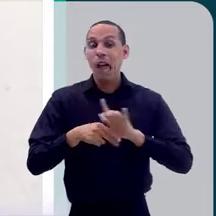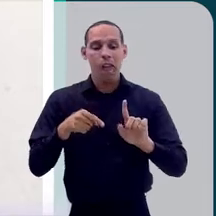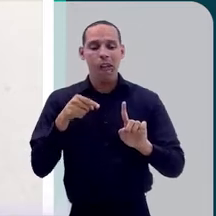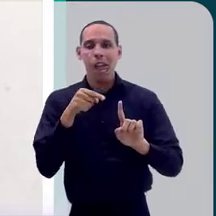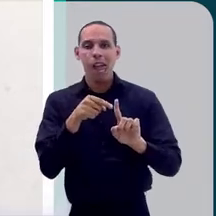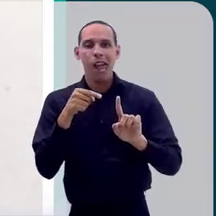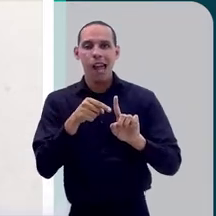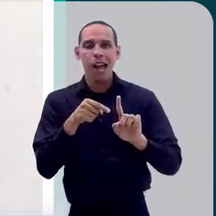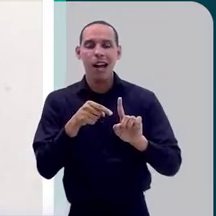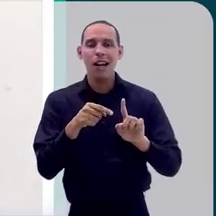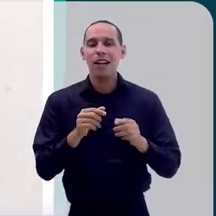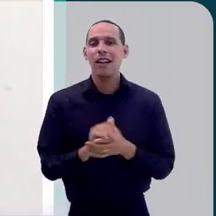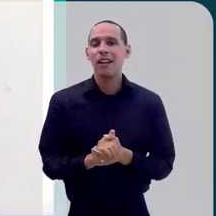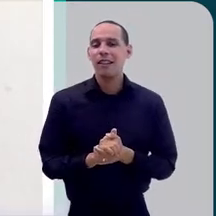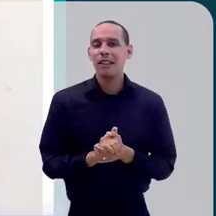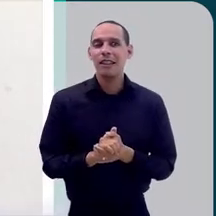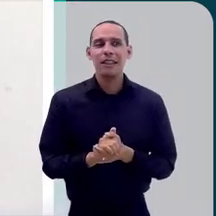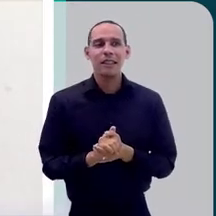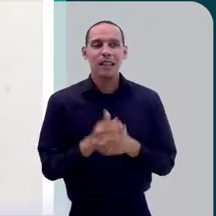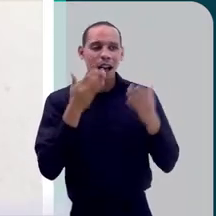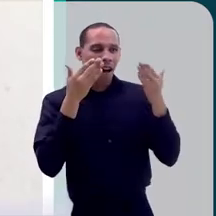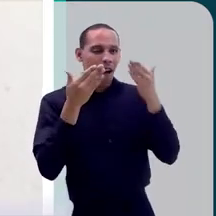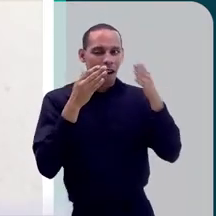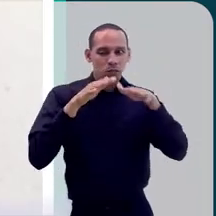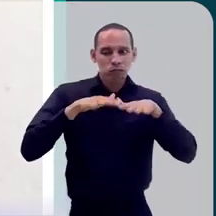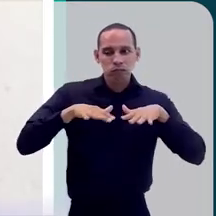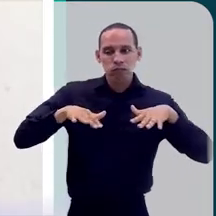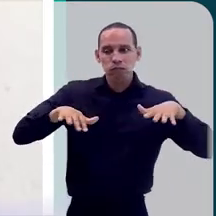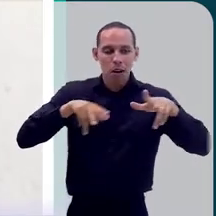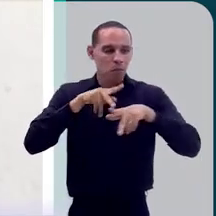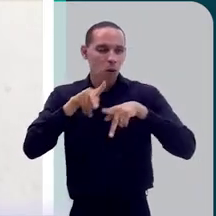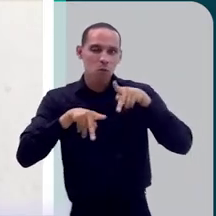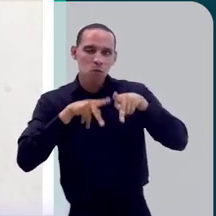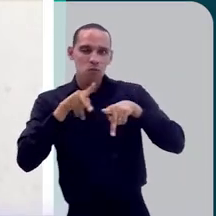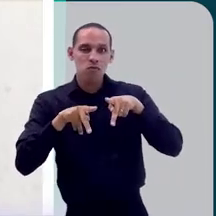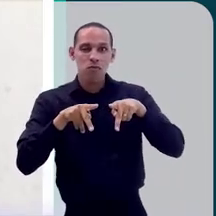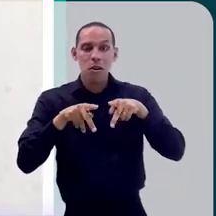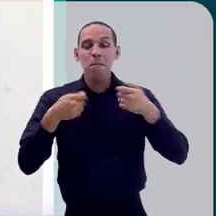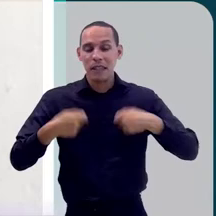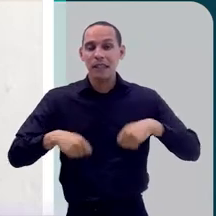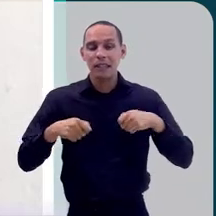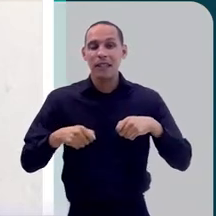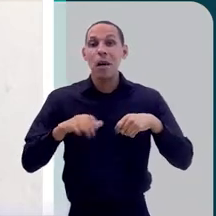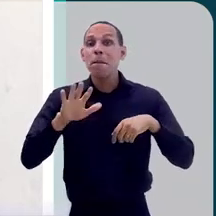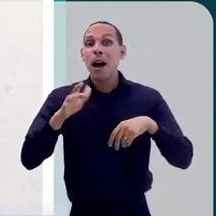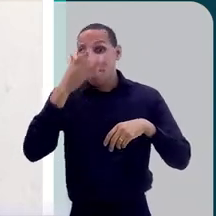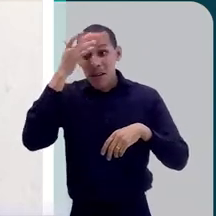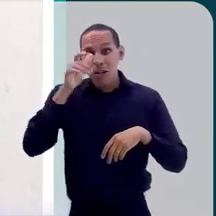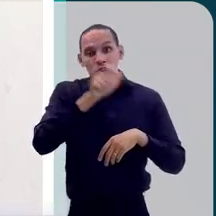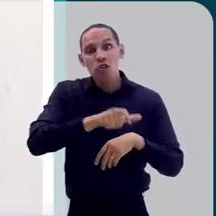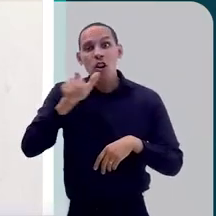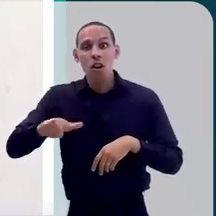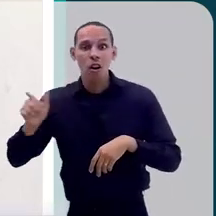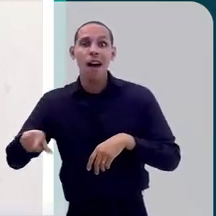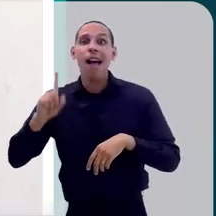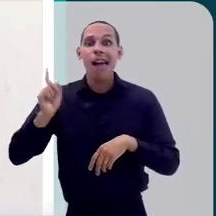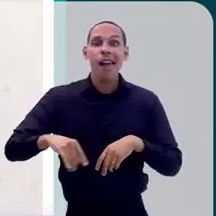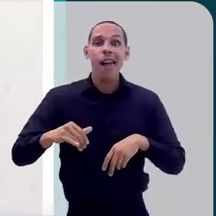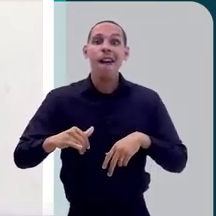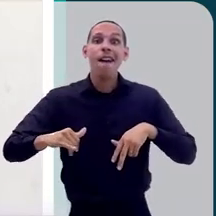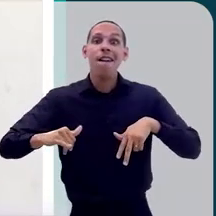qual ela precisa atender pessoas vítimas de agressões